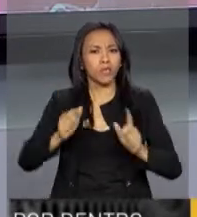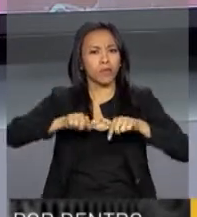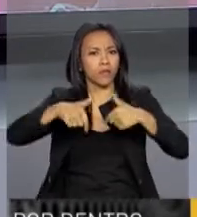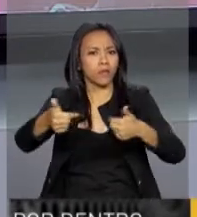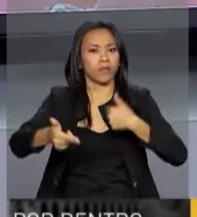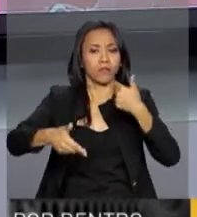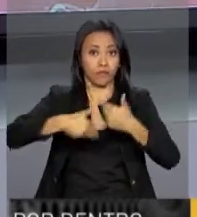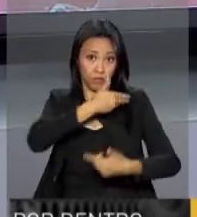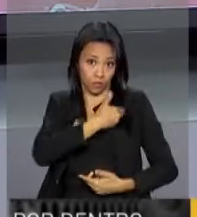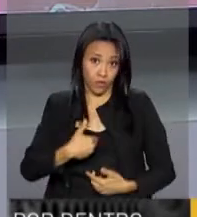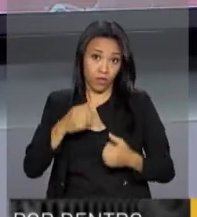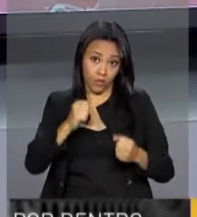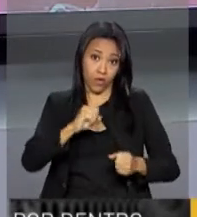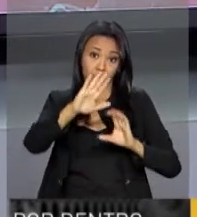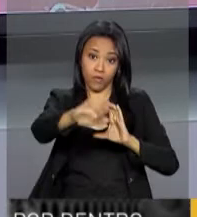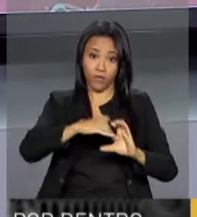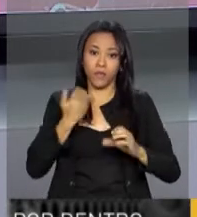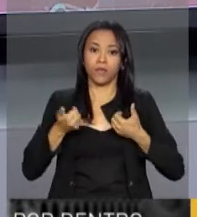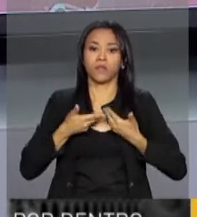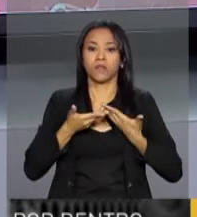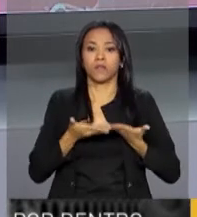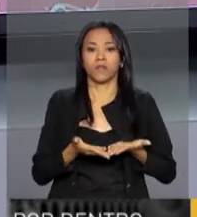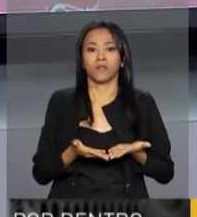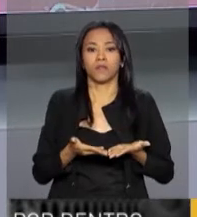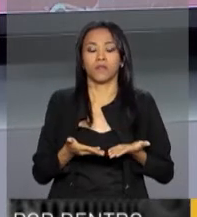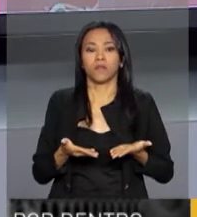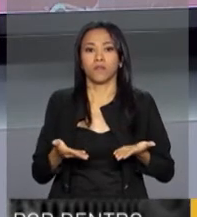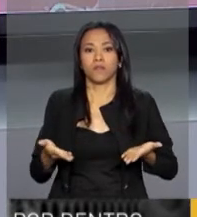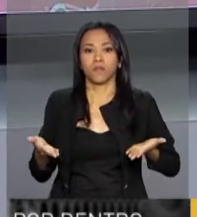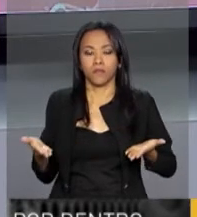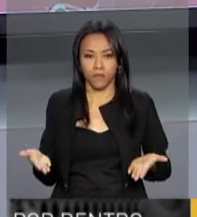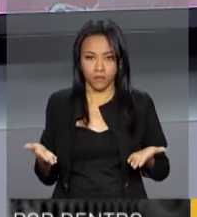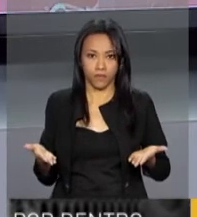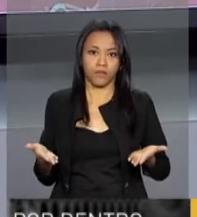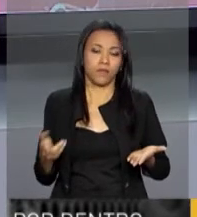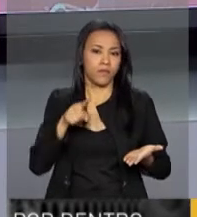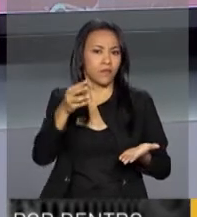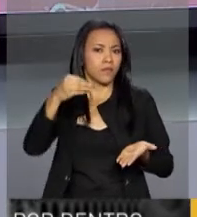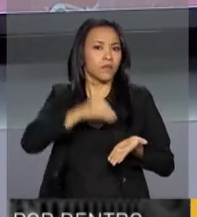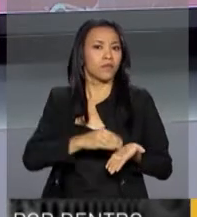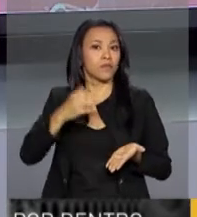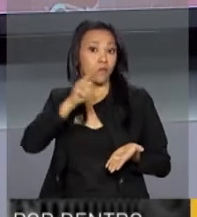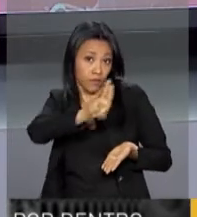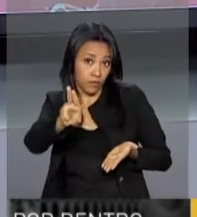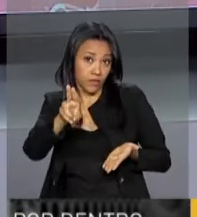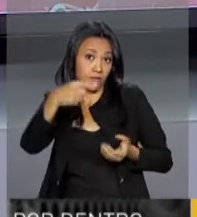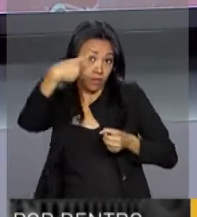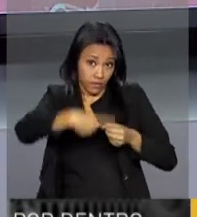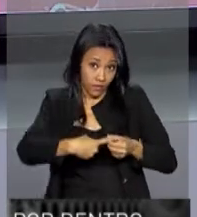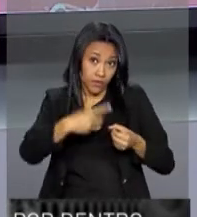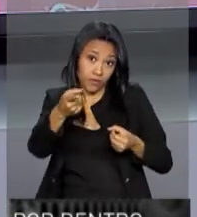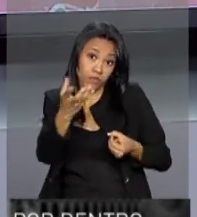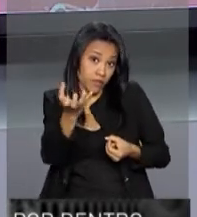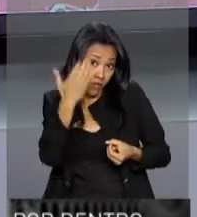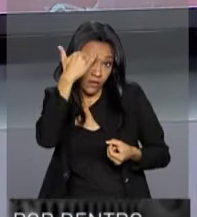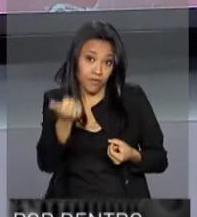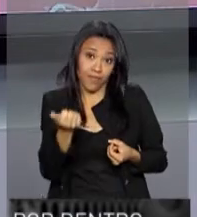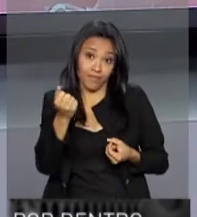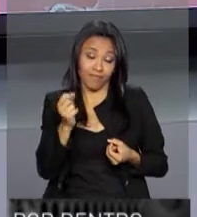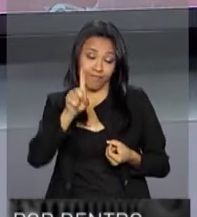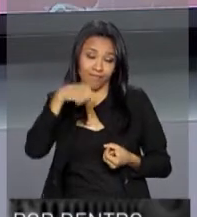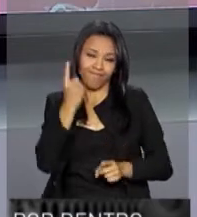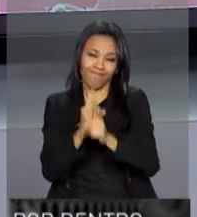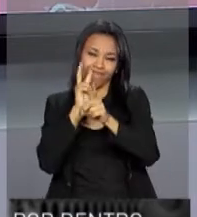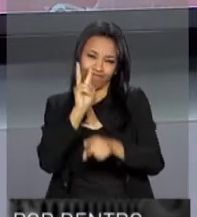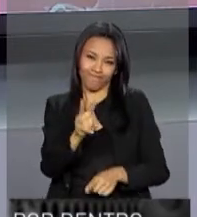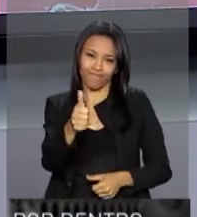do governo, escreva para por dentro do governo, arroba presidencia.gov.br Informe o nome, a cidade e o que você gostaria de saber.